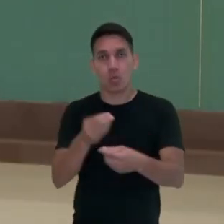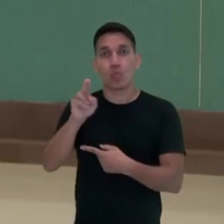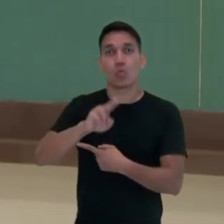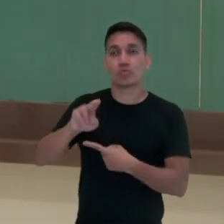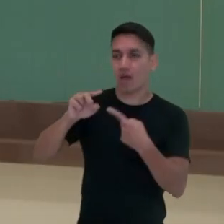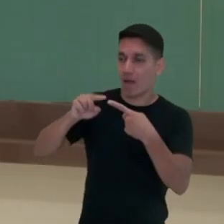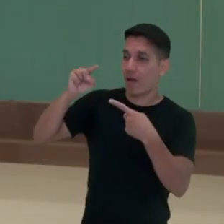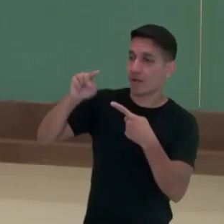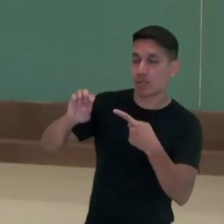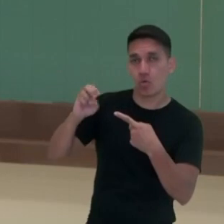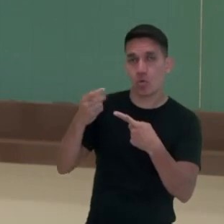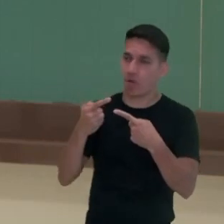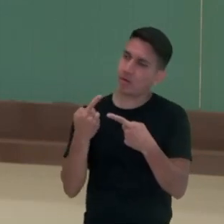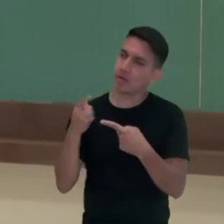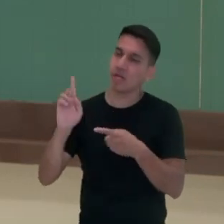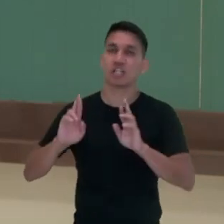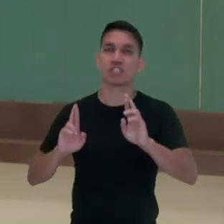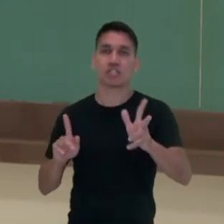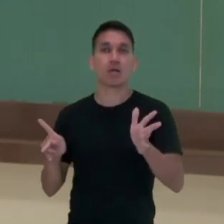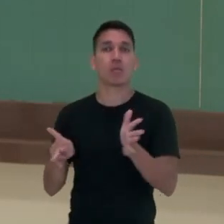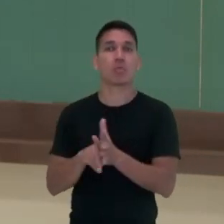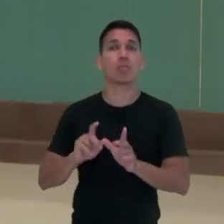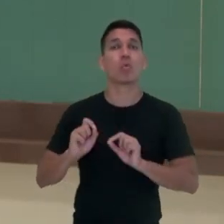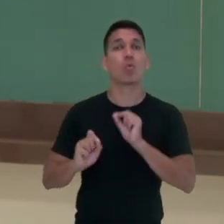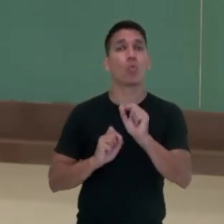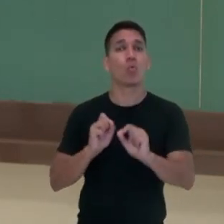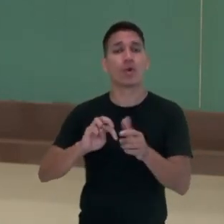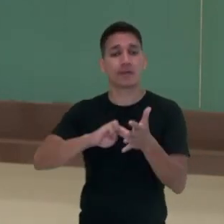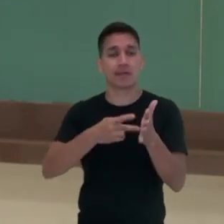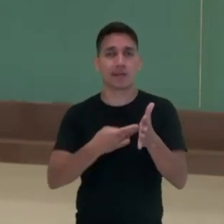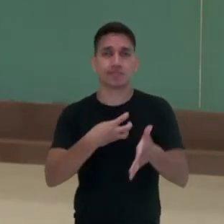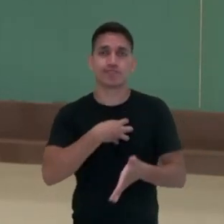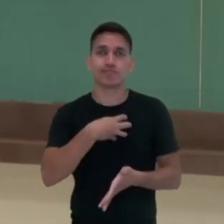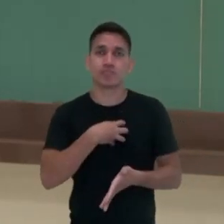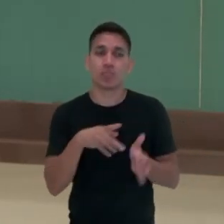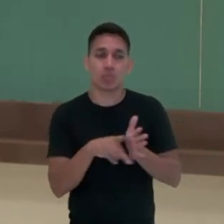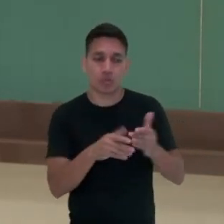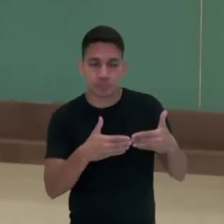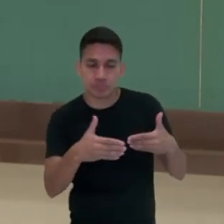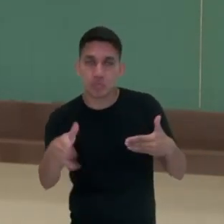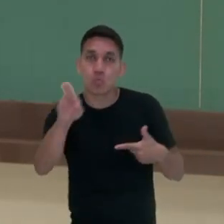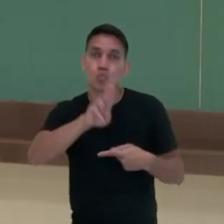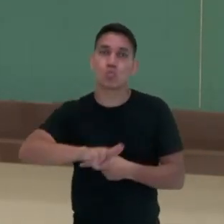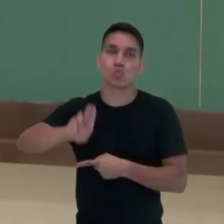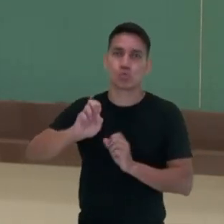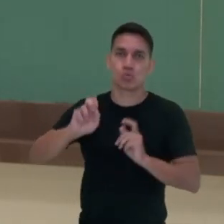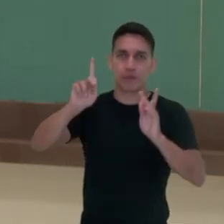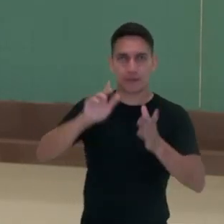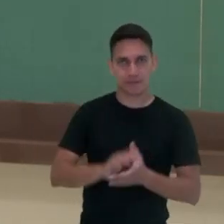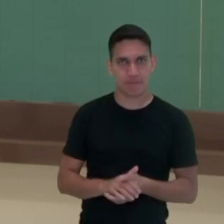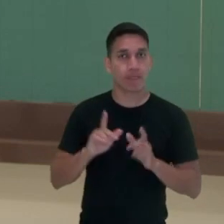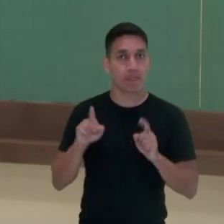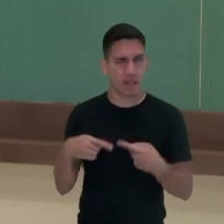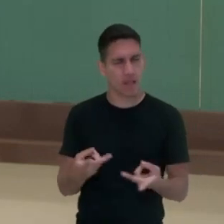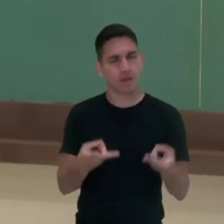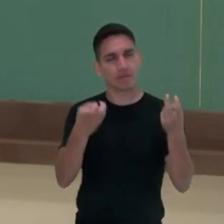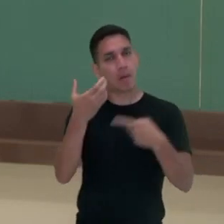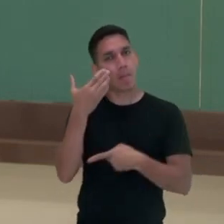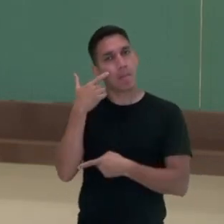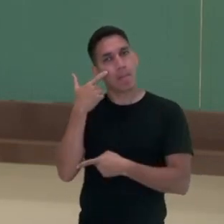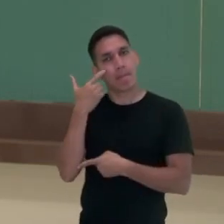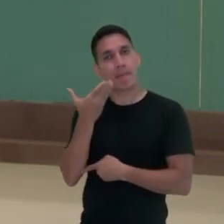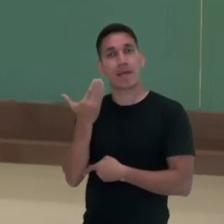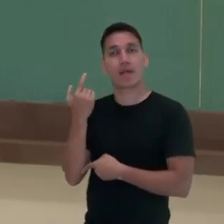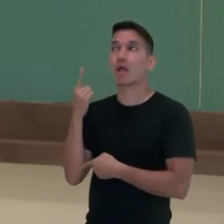diferencial e a produção de sentidos promovida a partir desse uso, certo? Então, vamos começar aqui